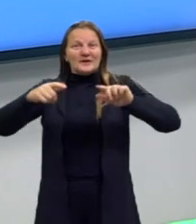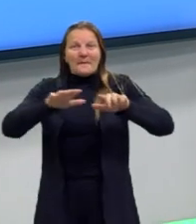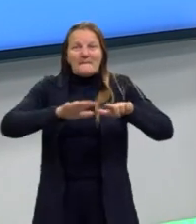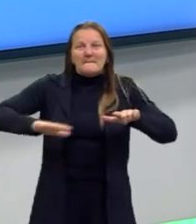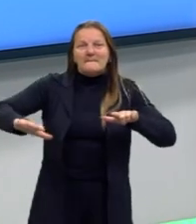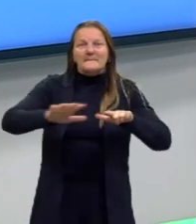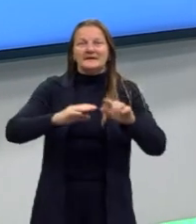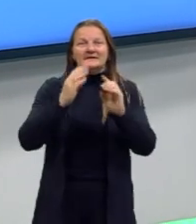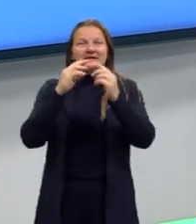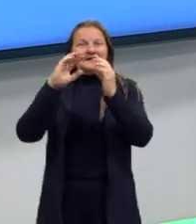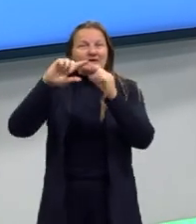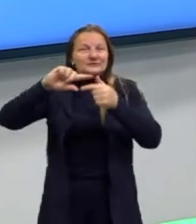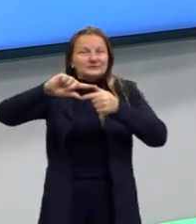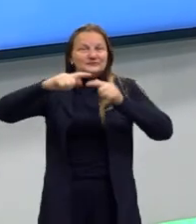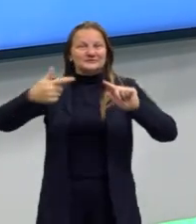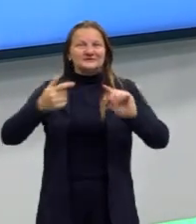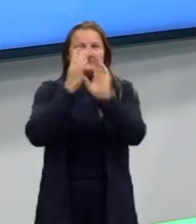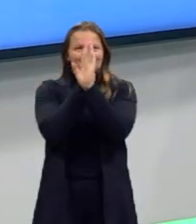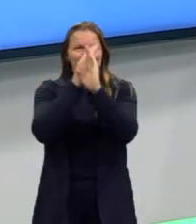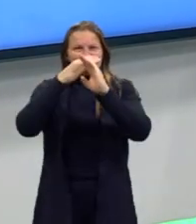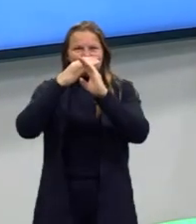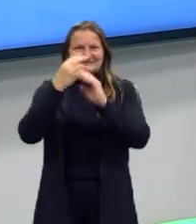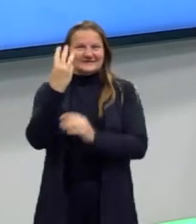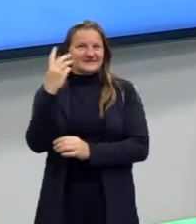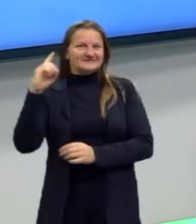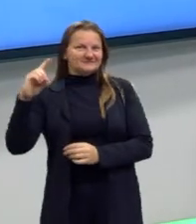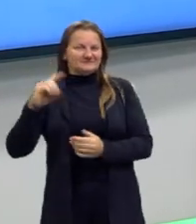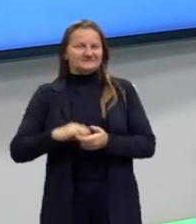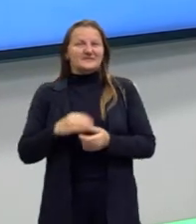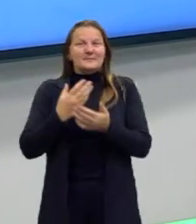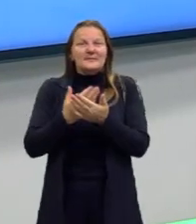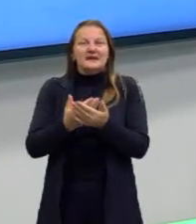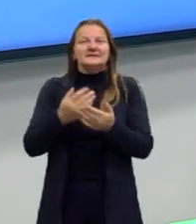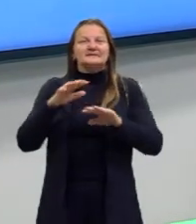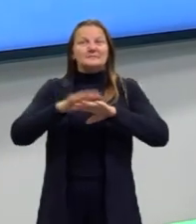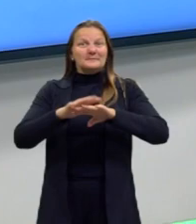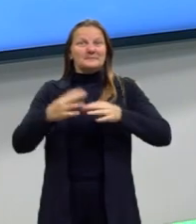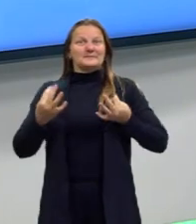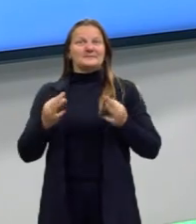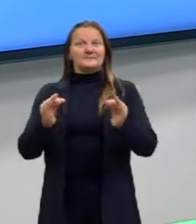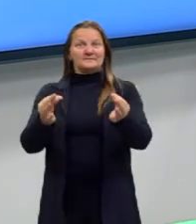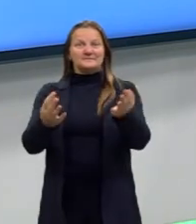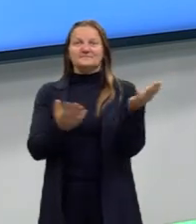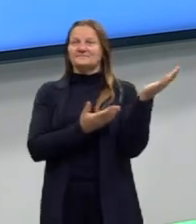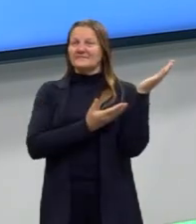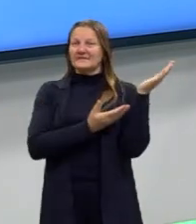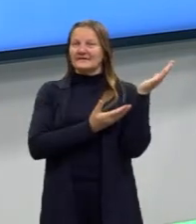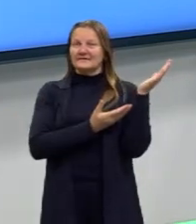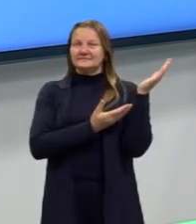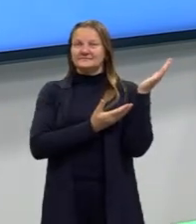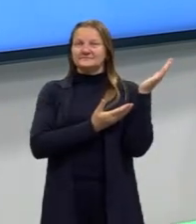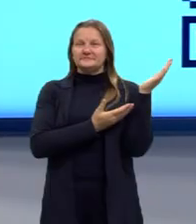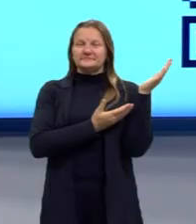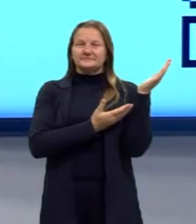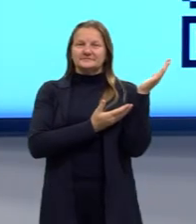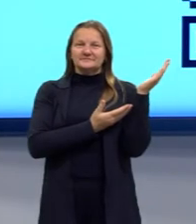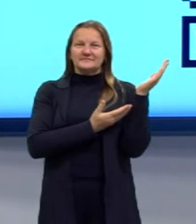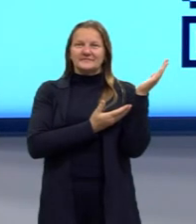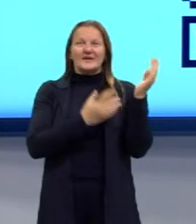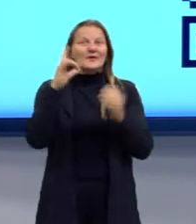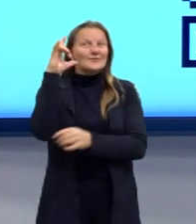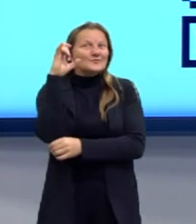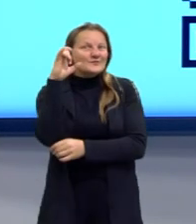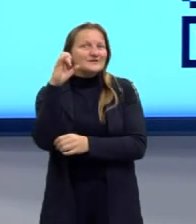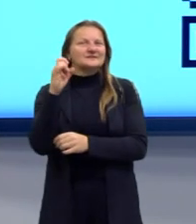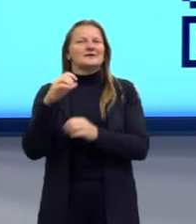e da geometria espacial. Então vamos para mais uma aula de matemática. Aqui deixo para vocês o Insta